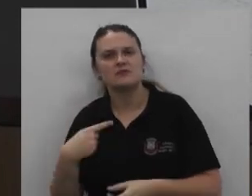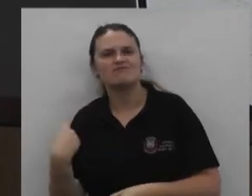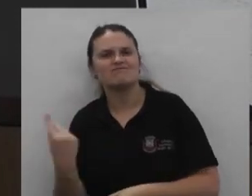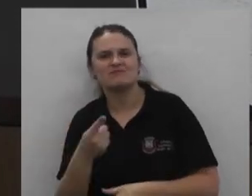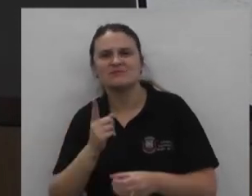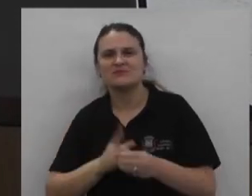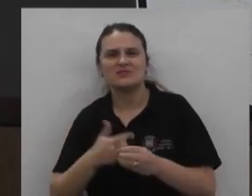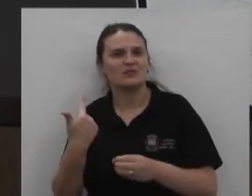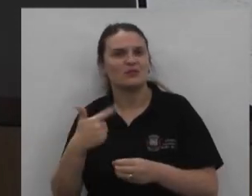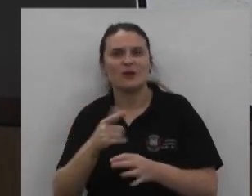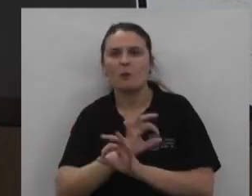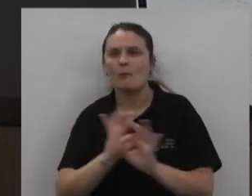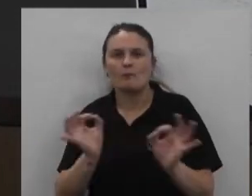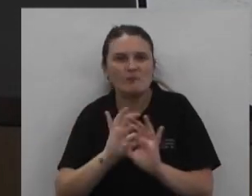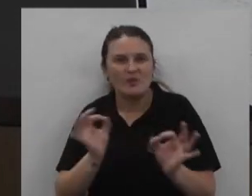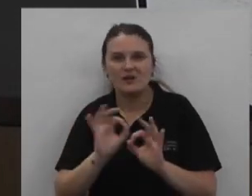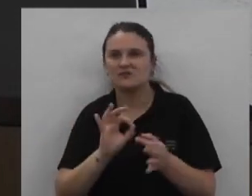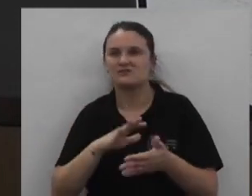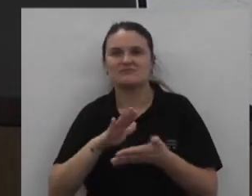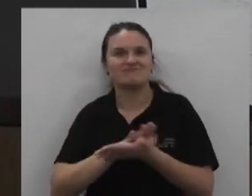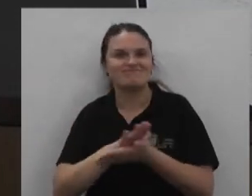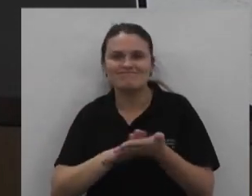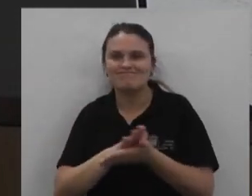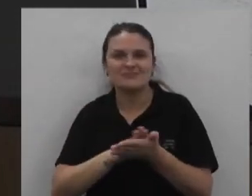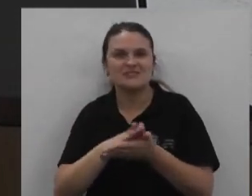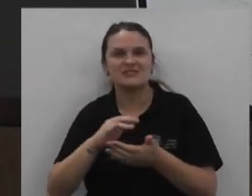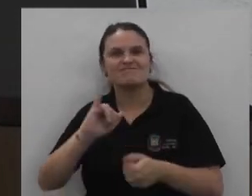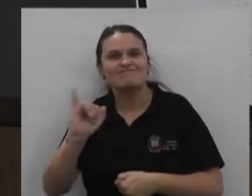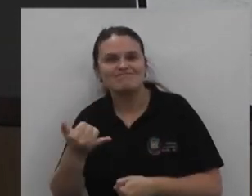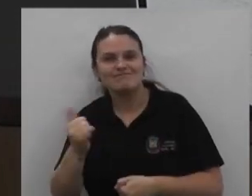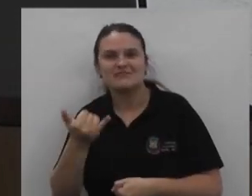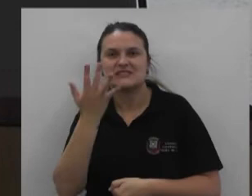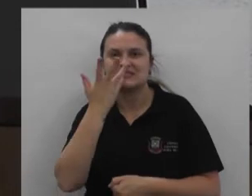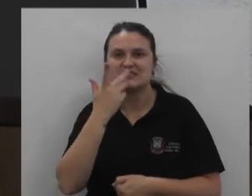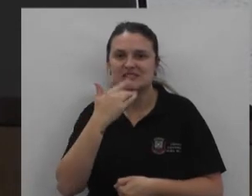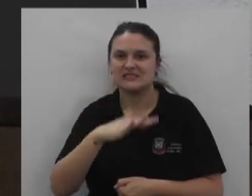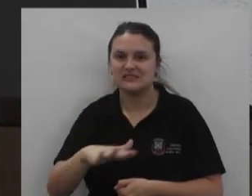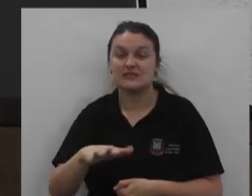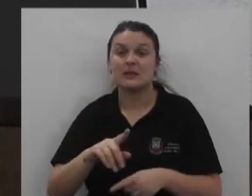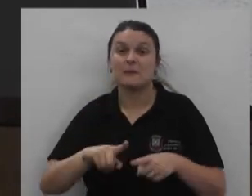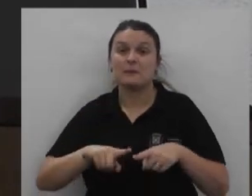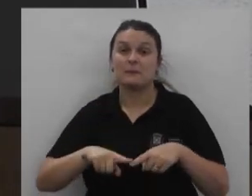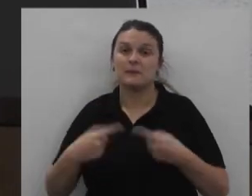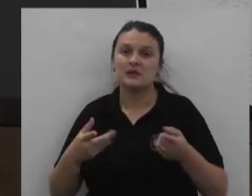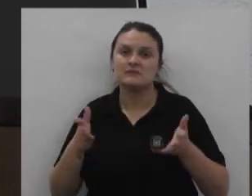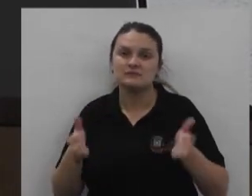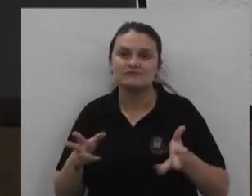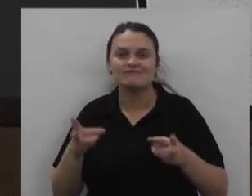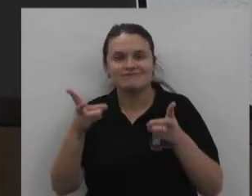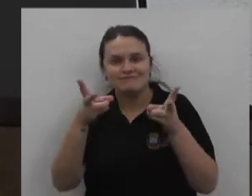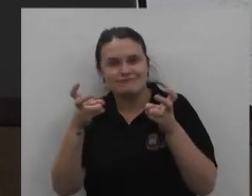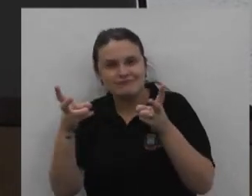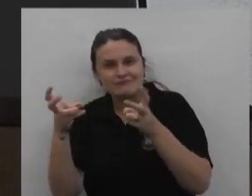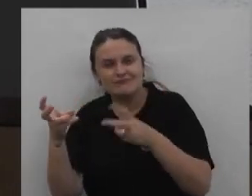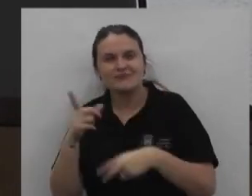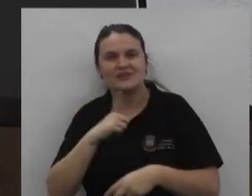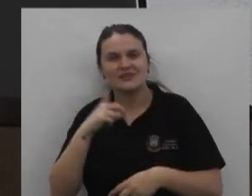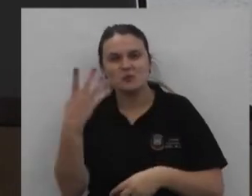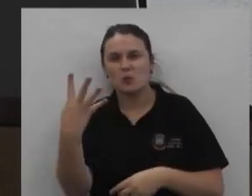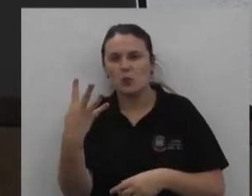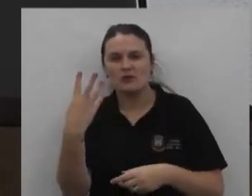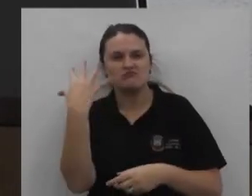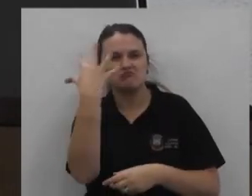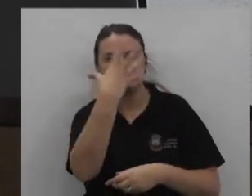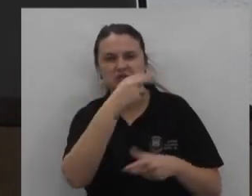nossa cidade Não apresentava Nenhuma condição De entretenimento Infantil Mas hoje Nós vemos Quatro